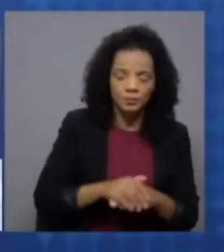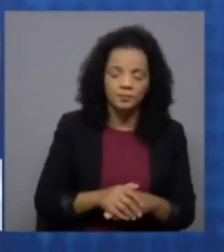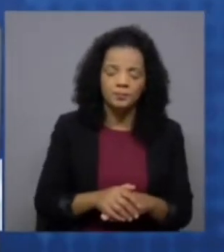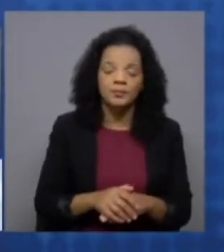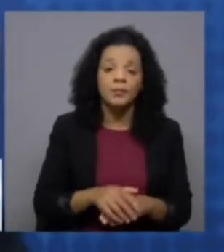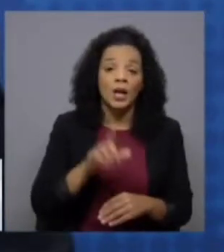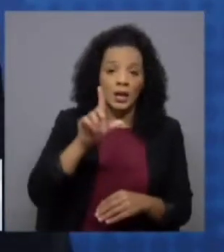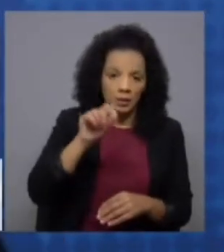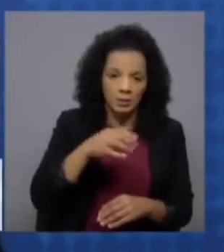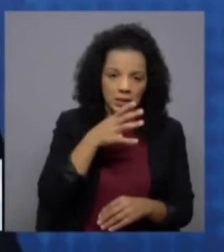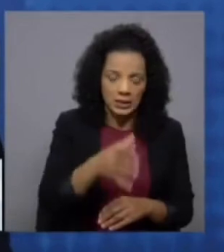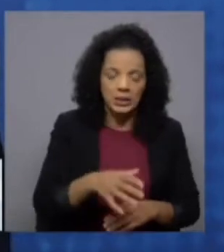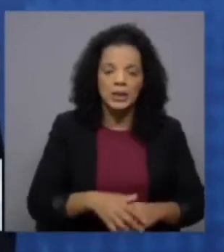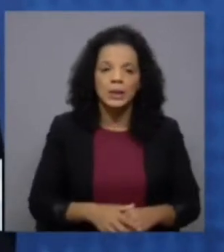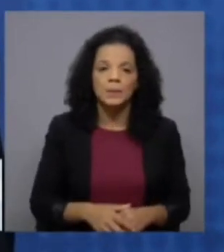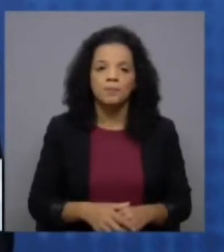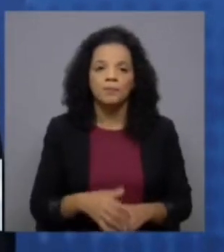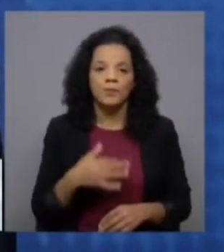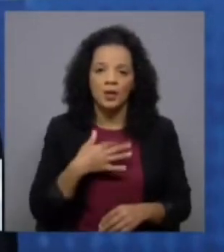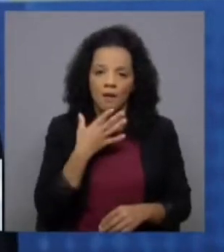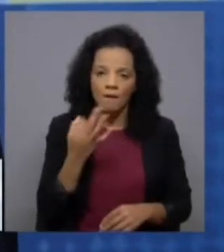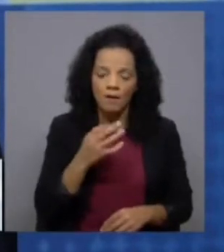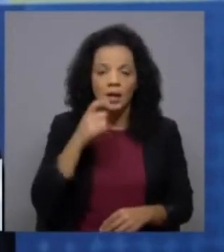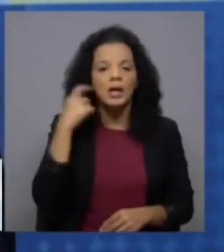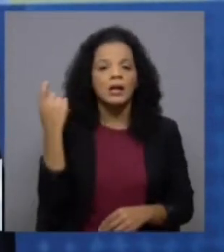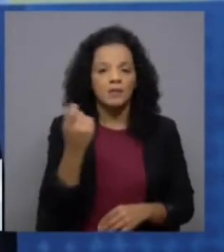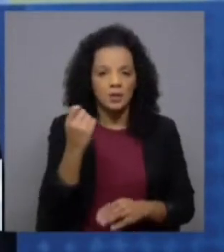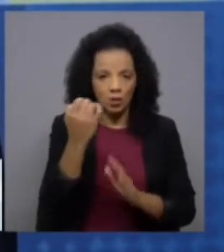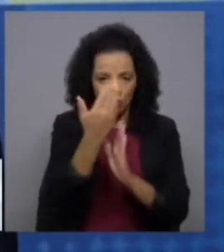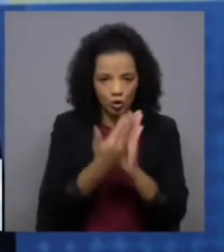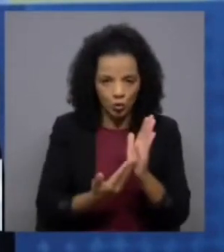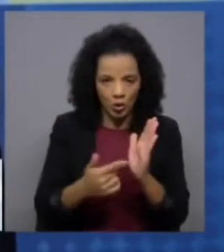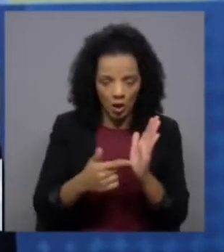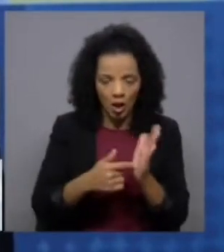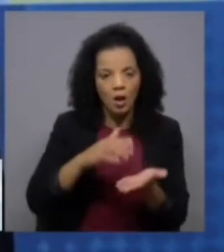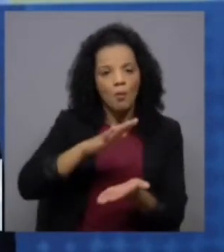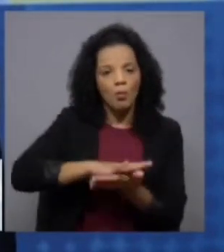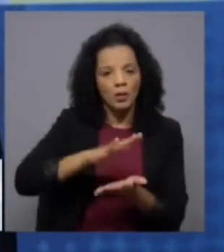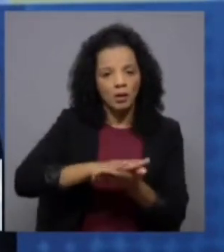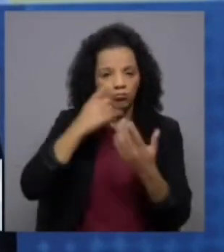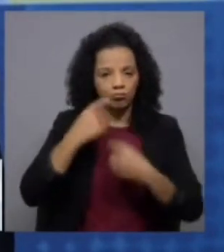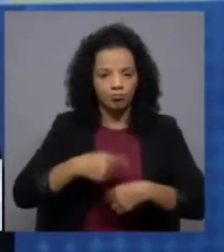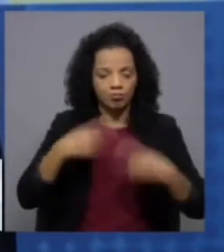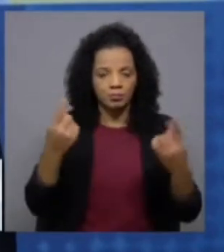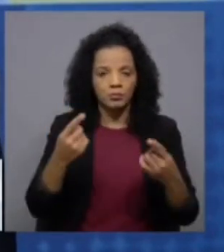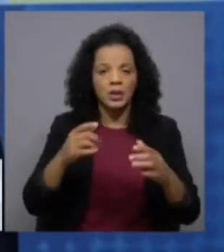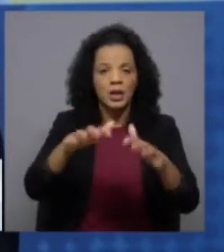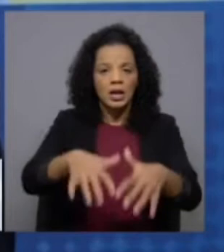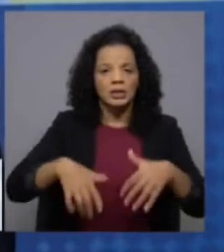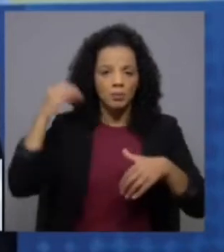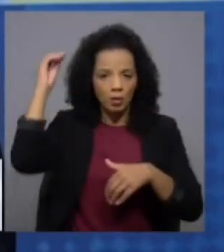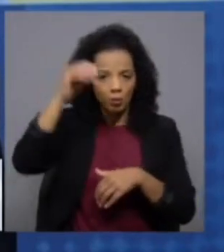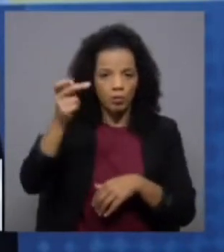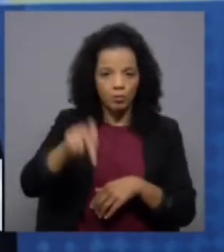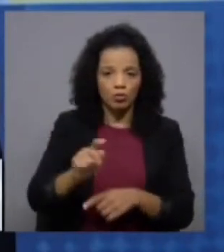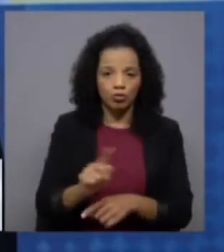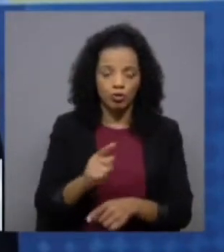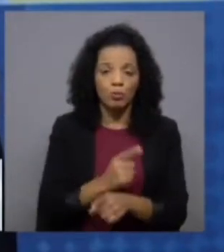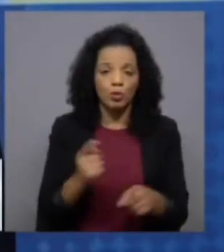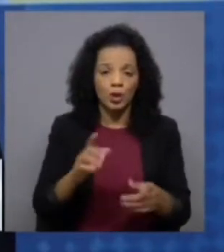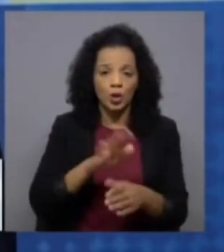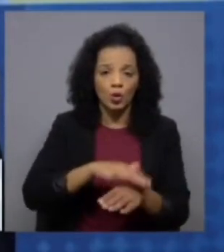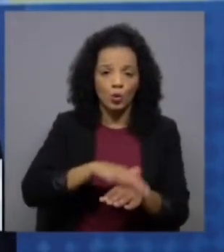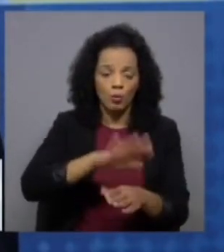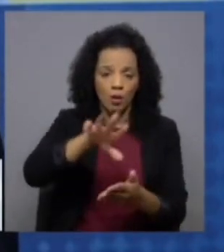deixe-me só também dizer eu realmente pugno por uma revisão constitucional que aliás está publicada está apresentada só não entrou na Assembleia da República porque ela foi dissolvida